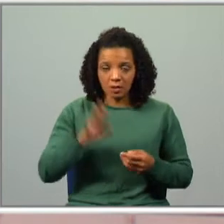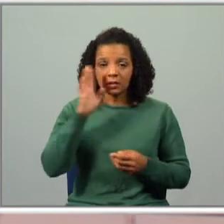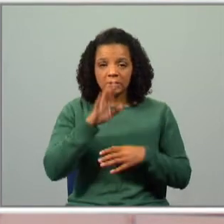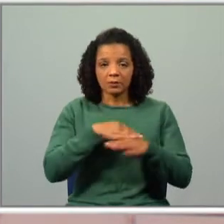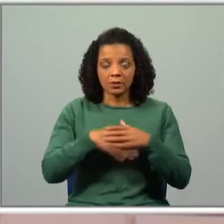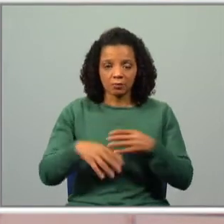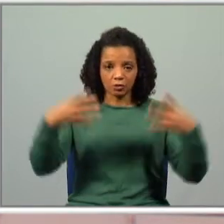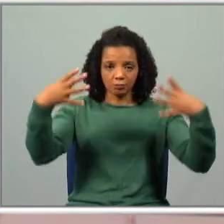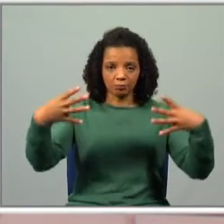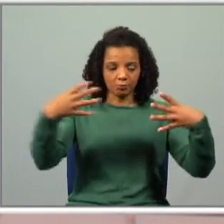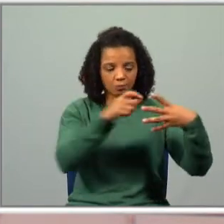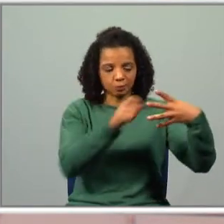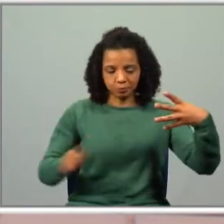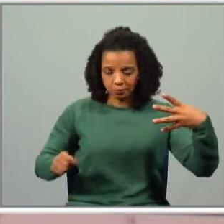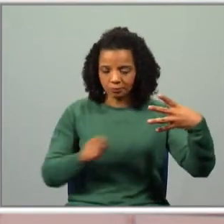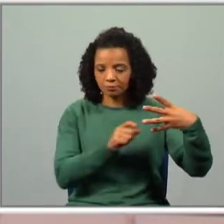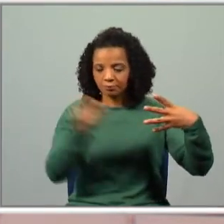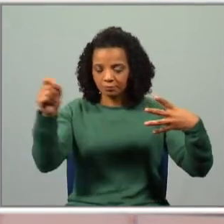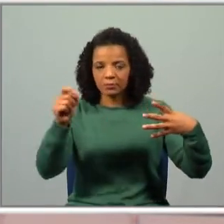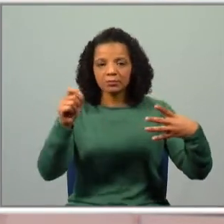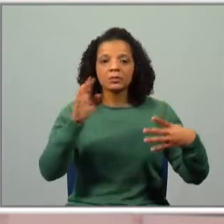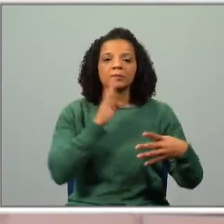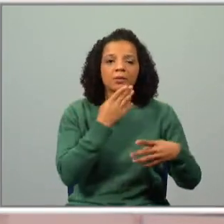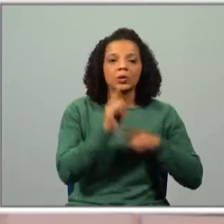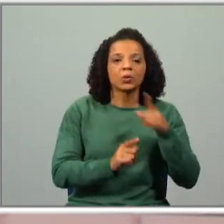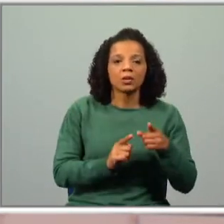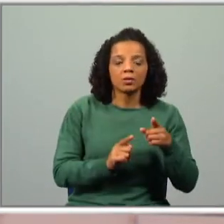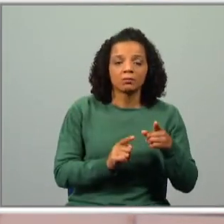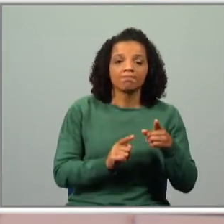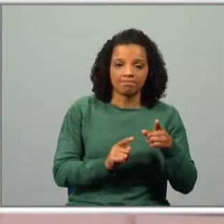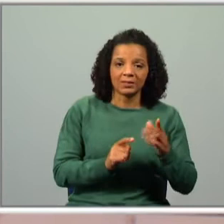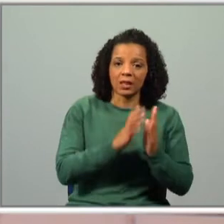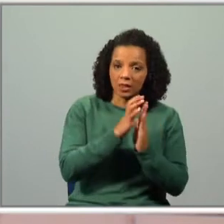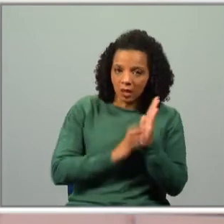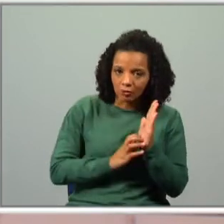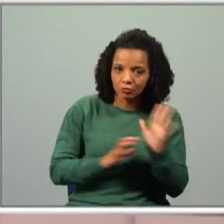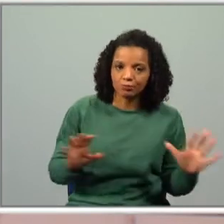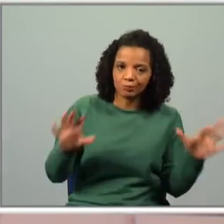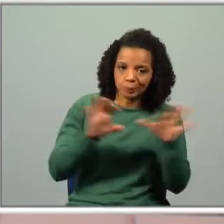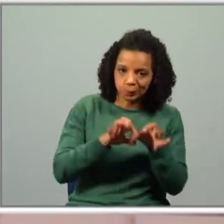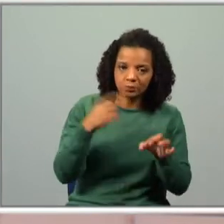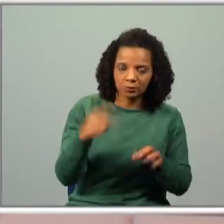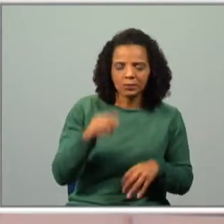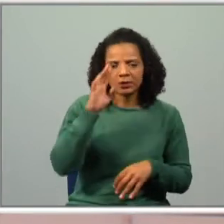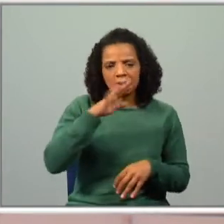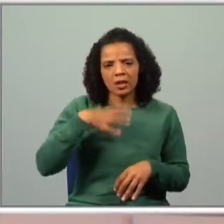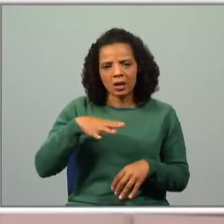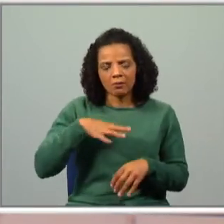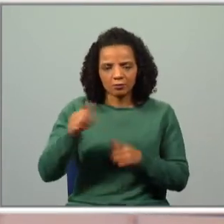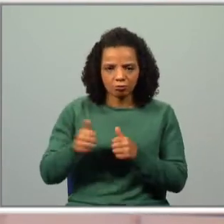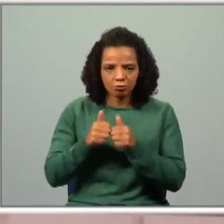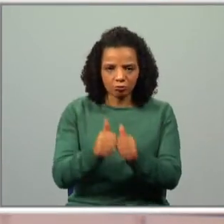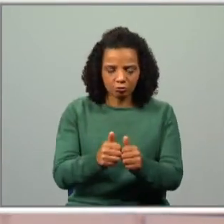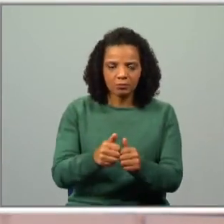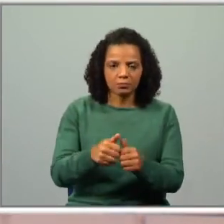fazê-las de acordo com o sentido do texto. Já sabem, se quiserem, neste momento, acompanhar-nos e fazer,